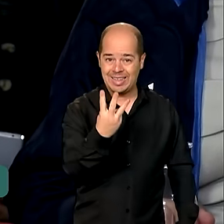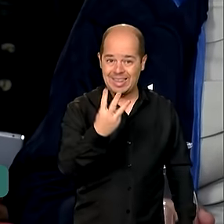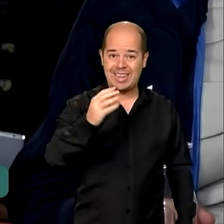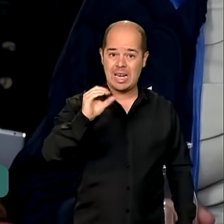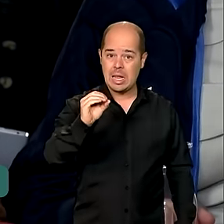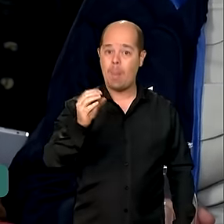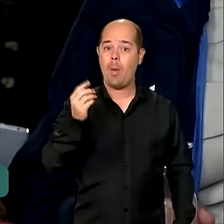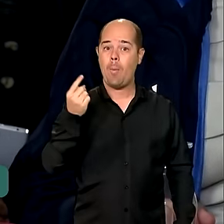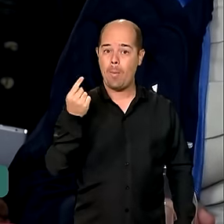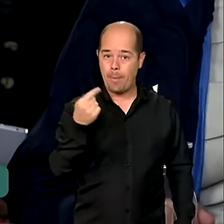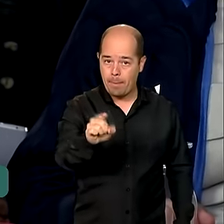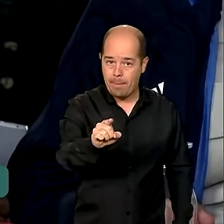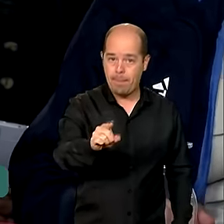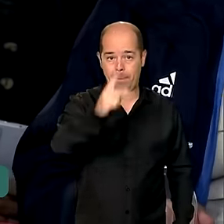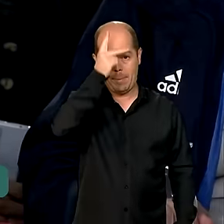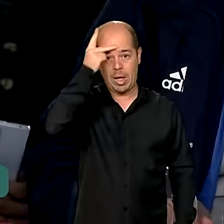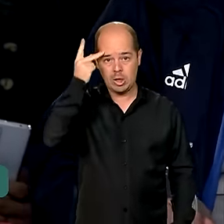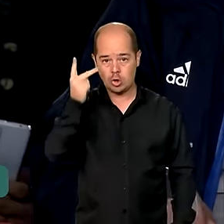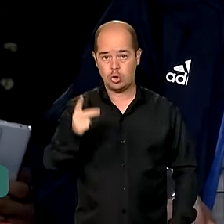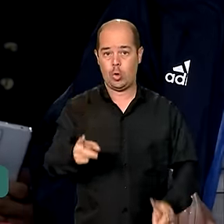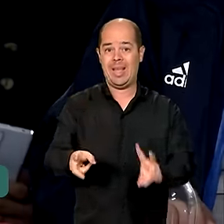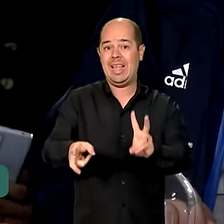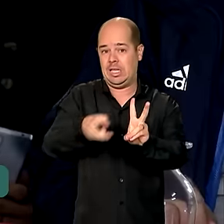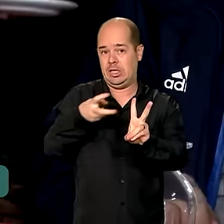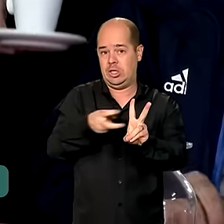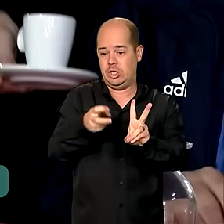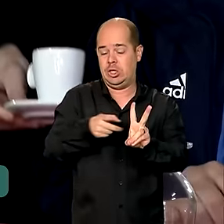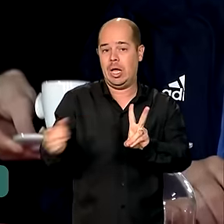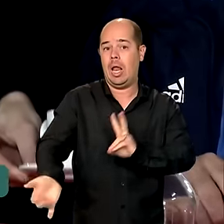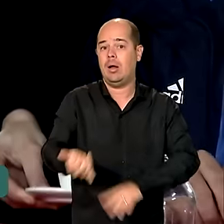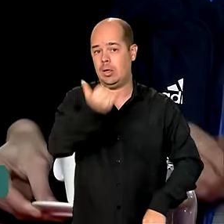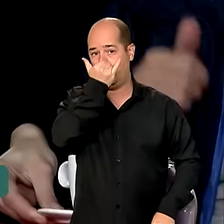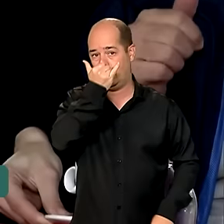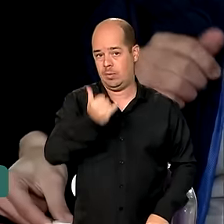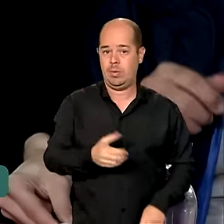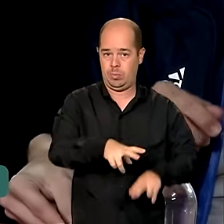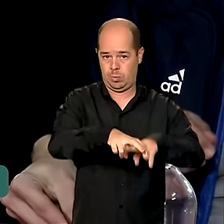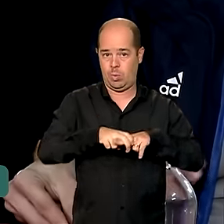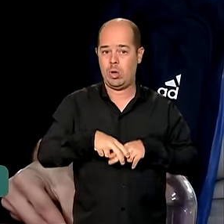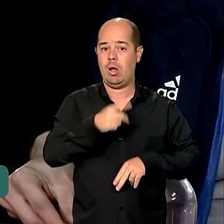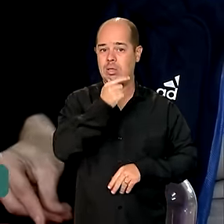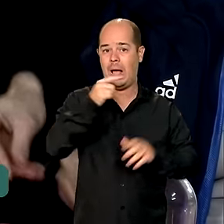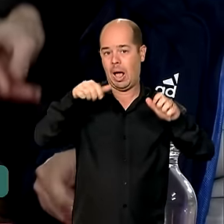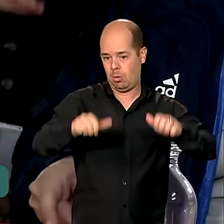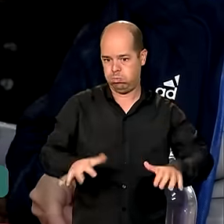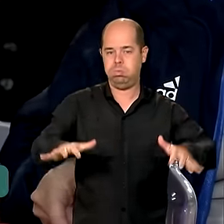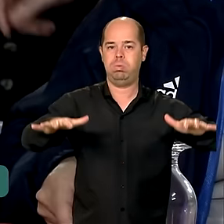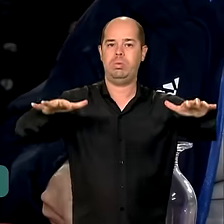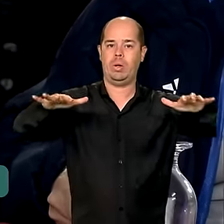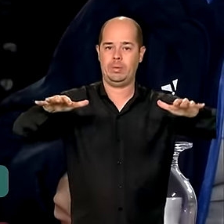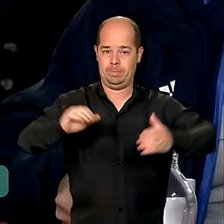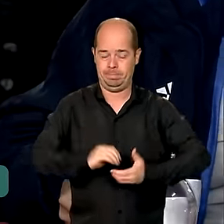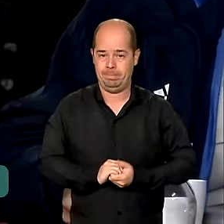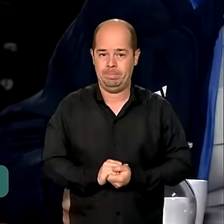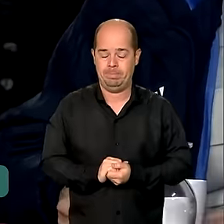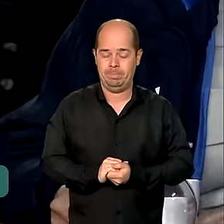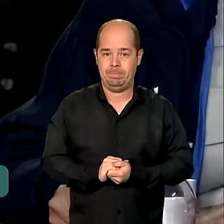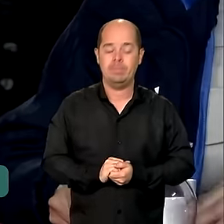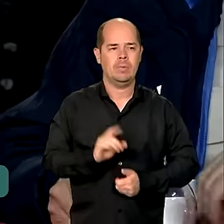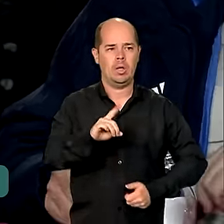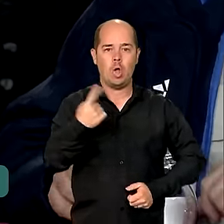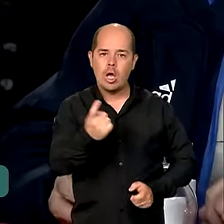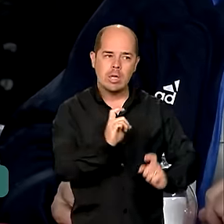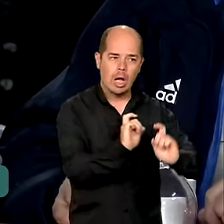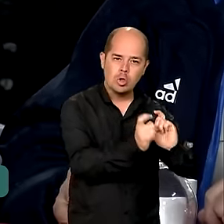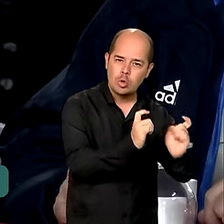hoje atingidas por essa grande enchente. Já fizemos uma articulação